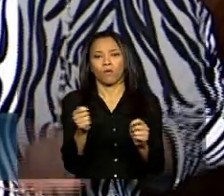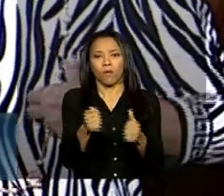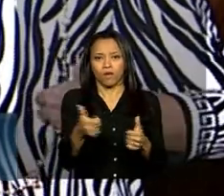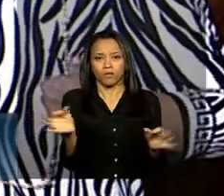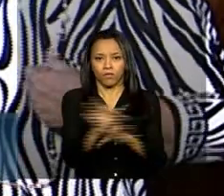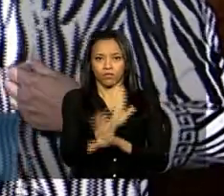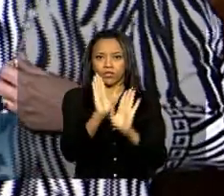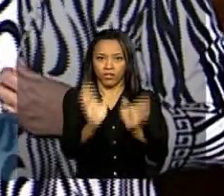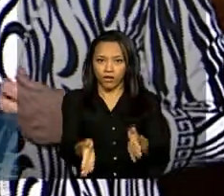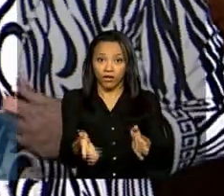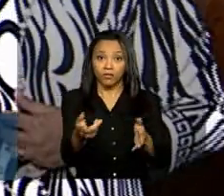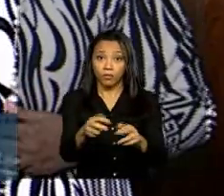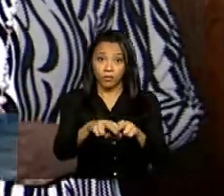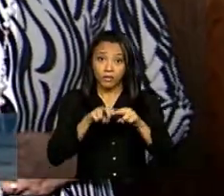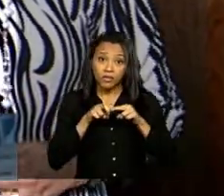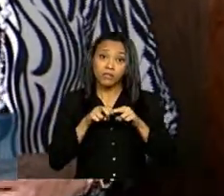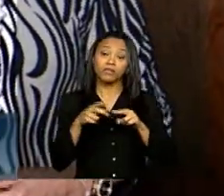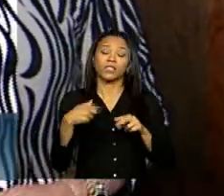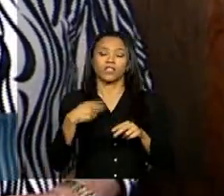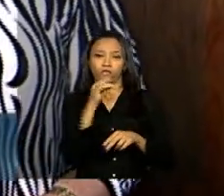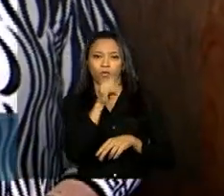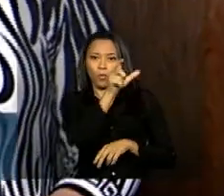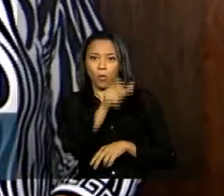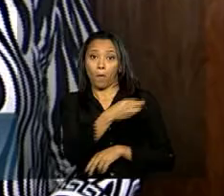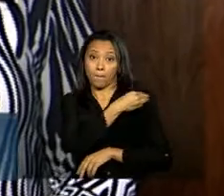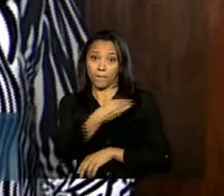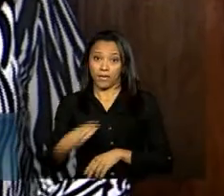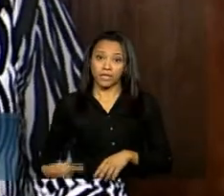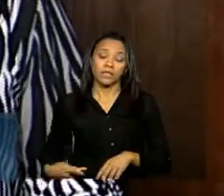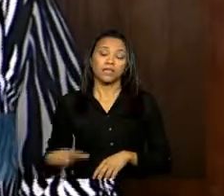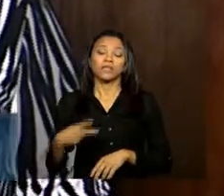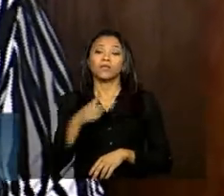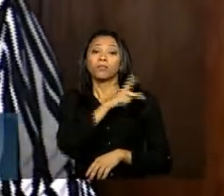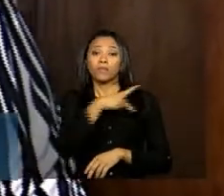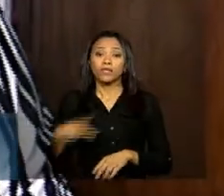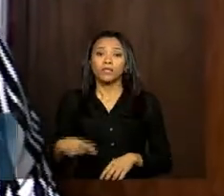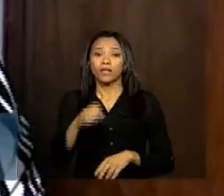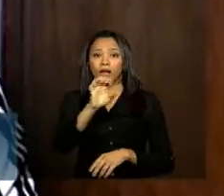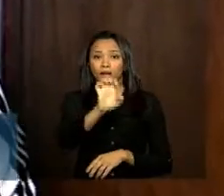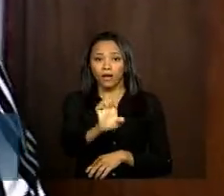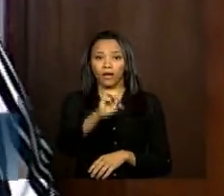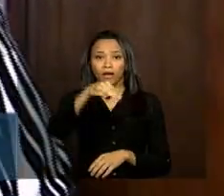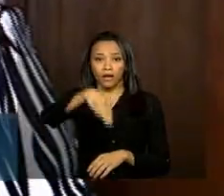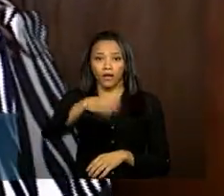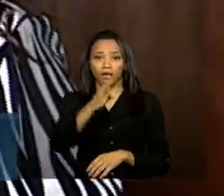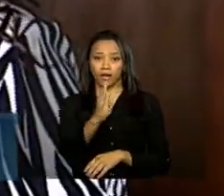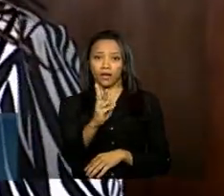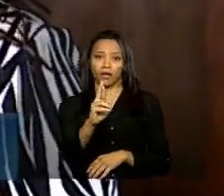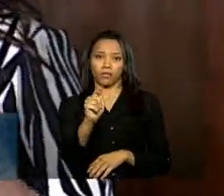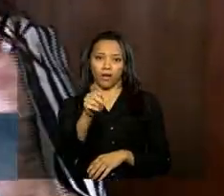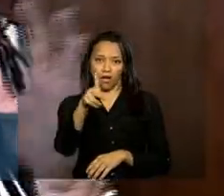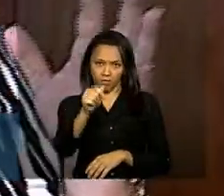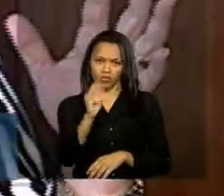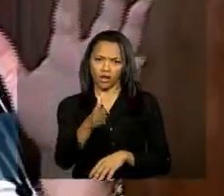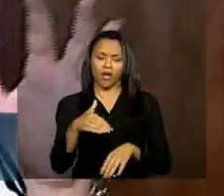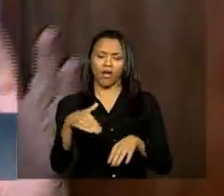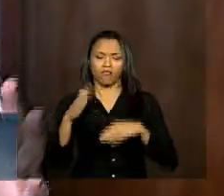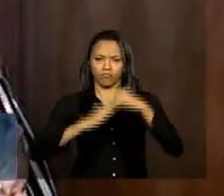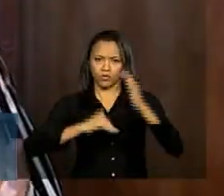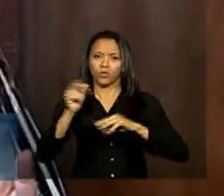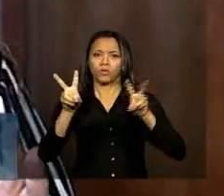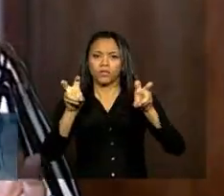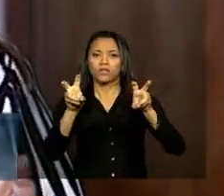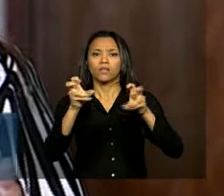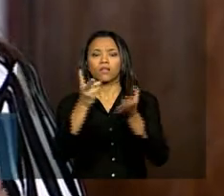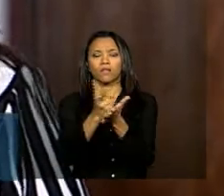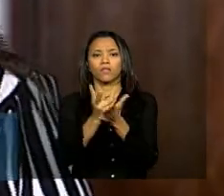para cá e deixamos o presidente da Embrapa com o do IMET e da Conab falando sobre isso nós já estamos trabalhando